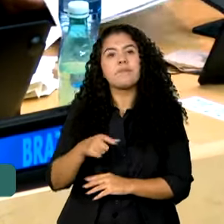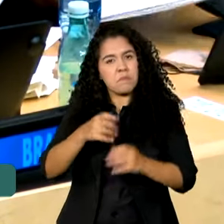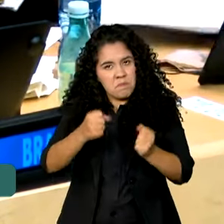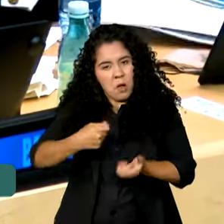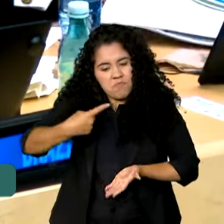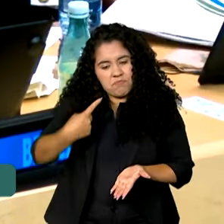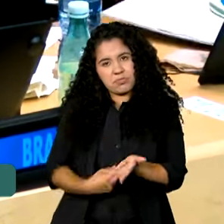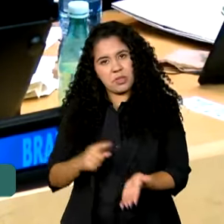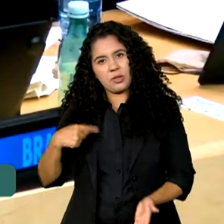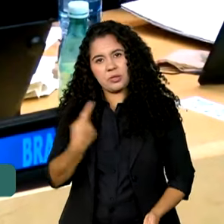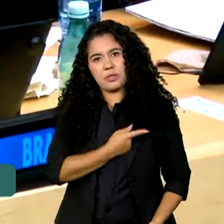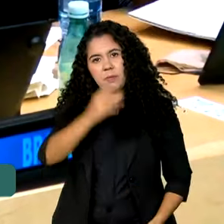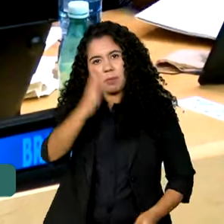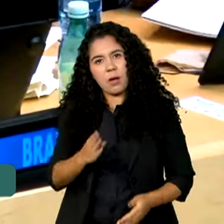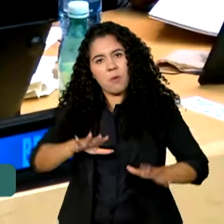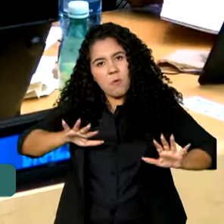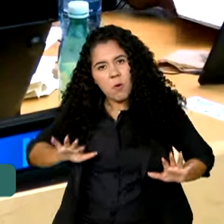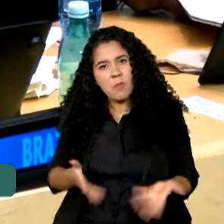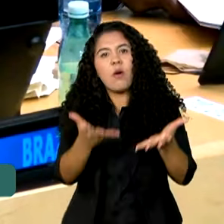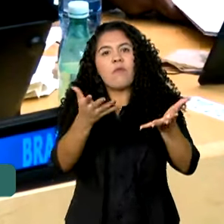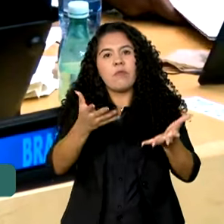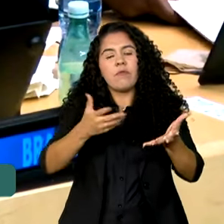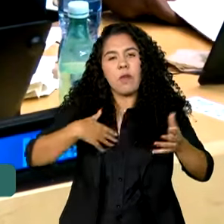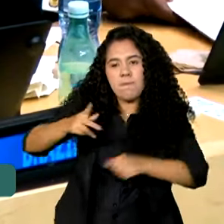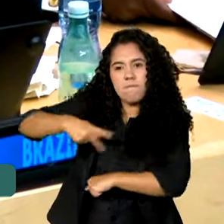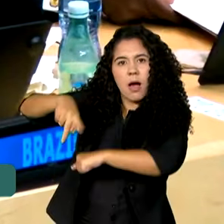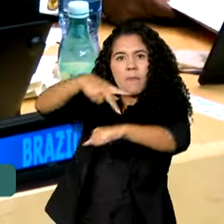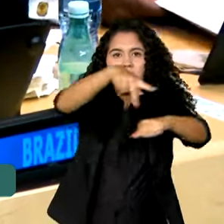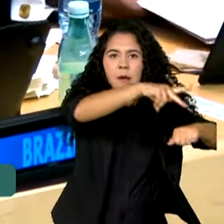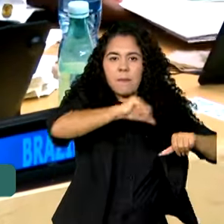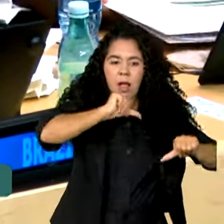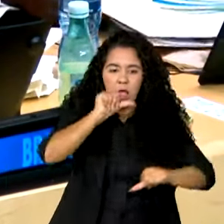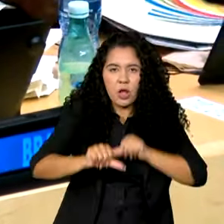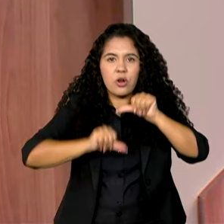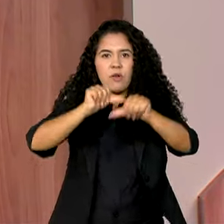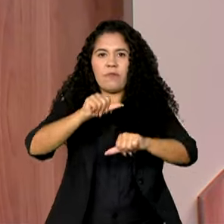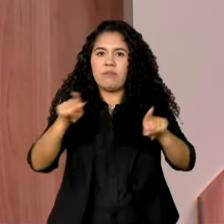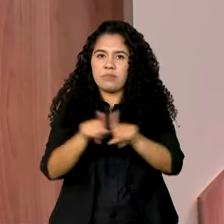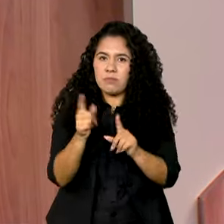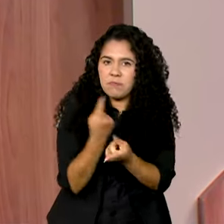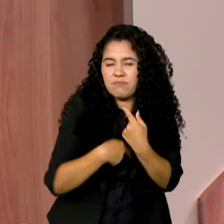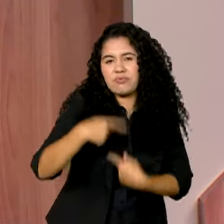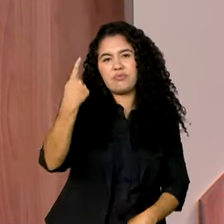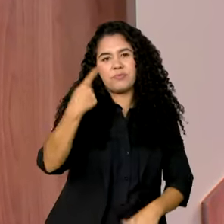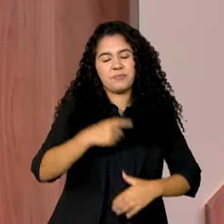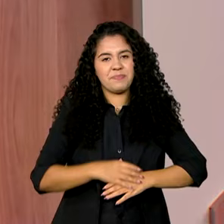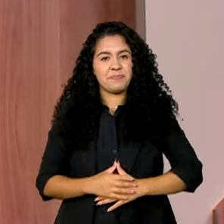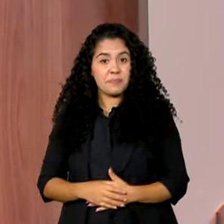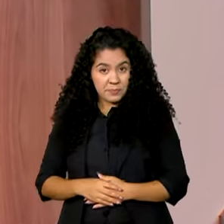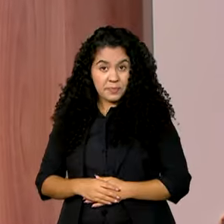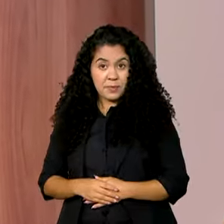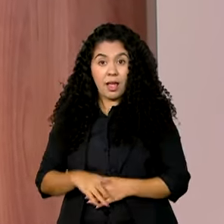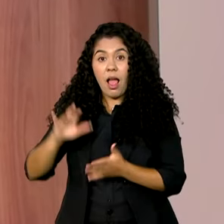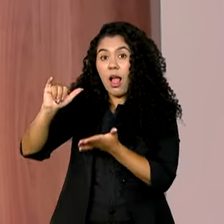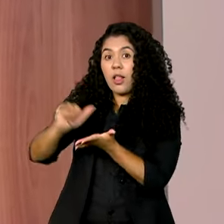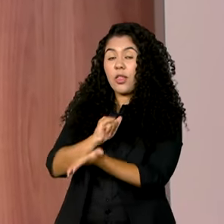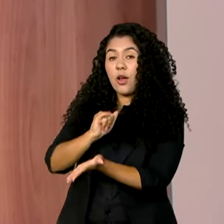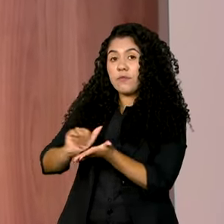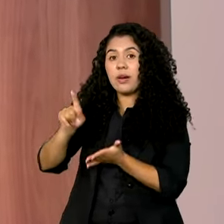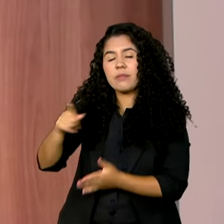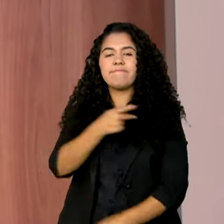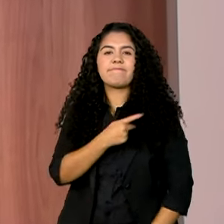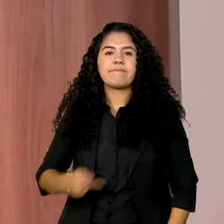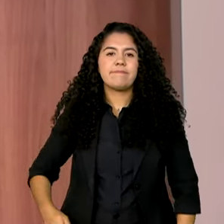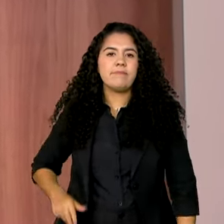para promover um multilateralismo renovado e revigorado. E ainda em Nova Iorque, o presidente